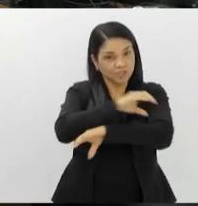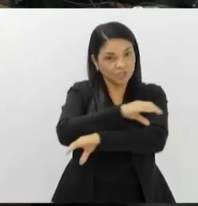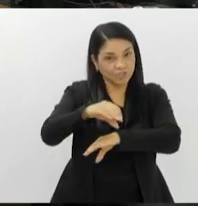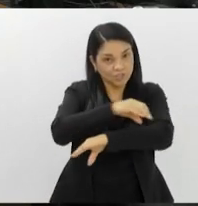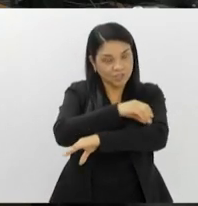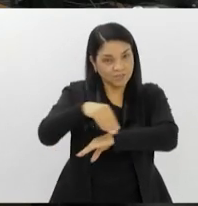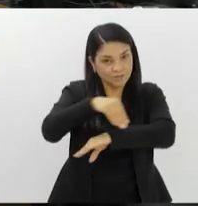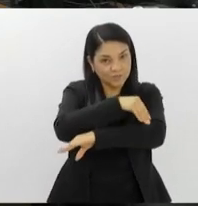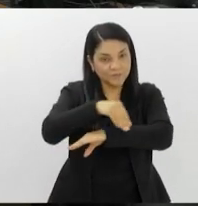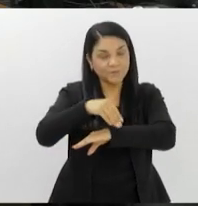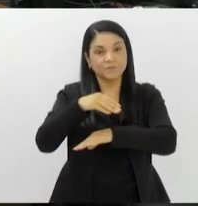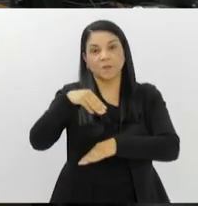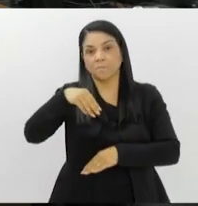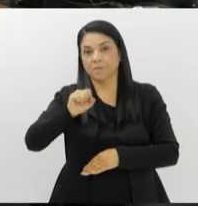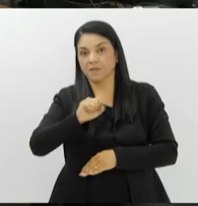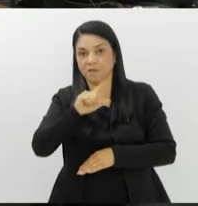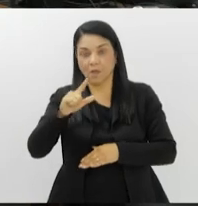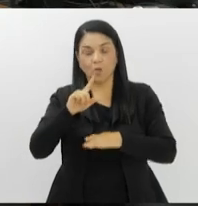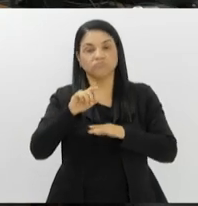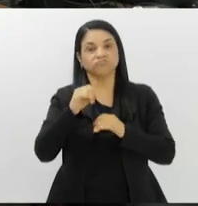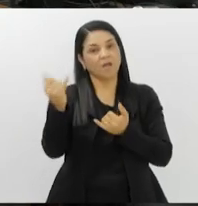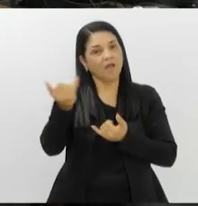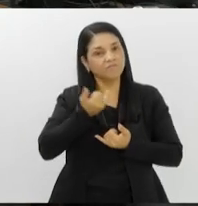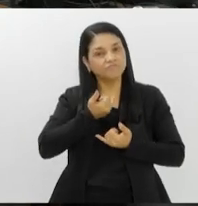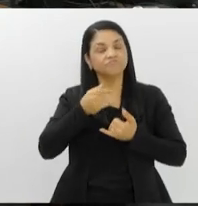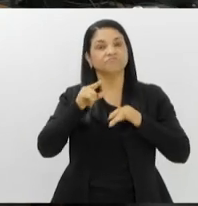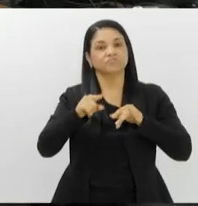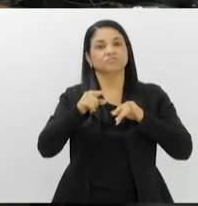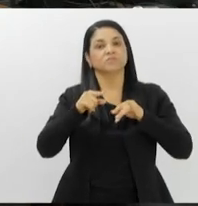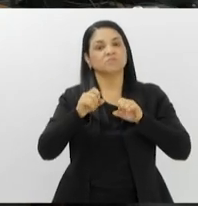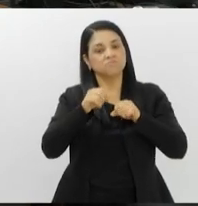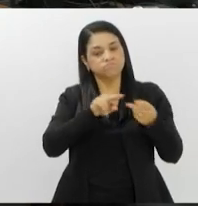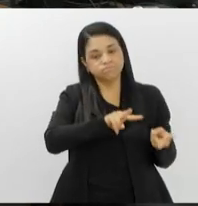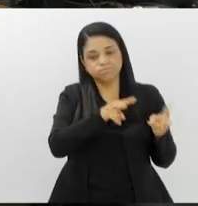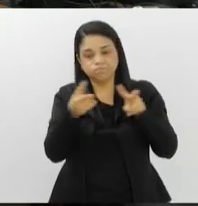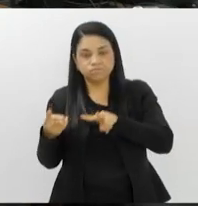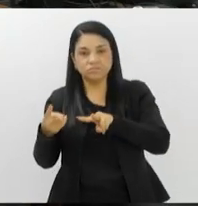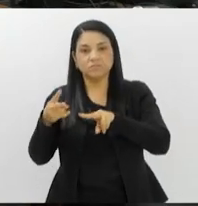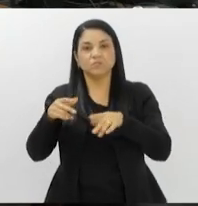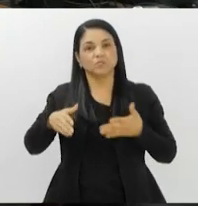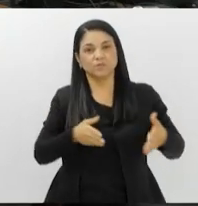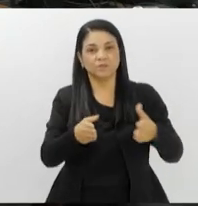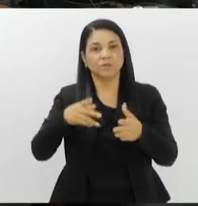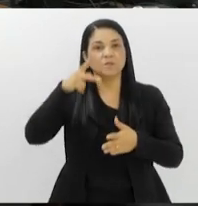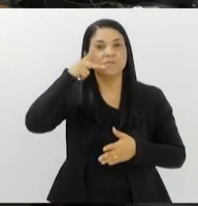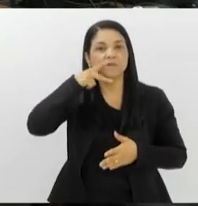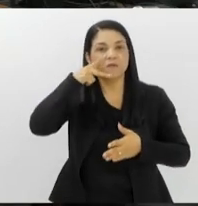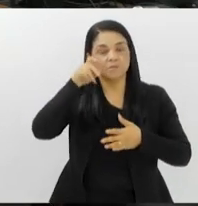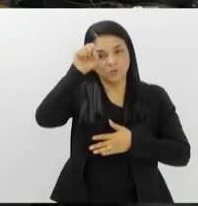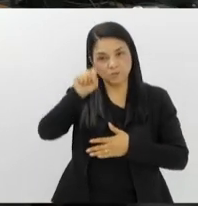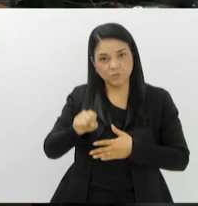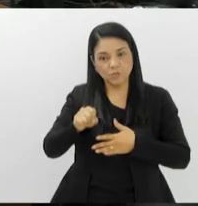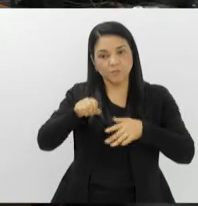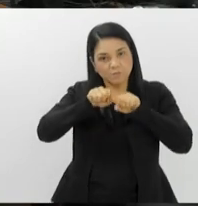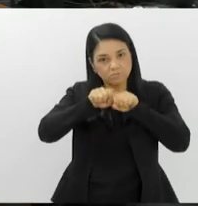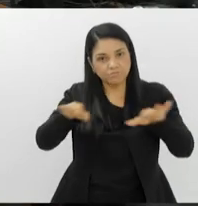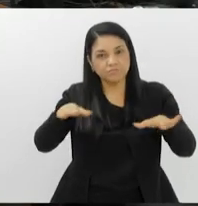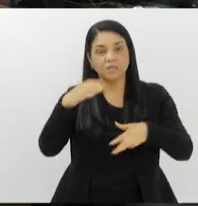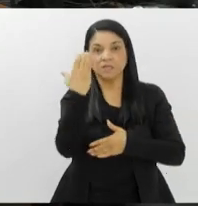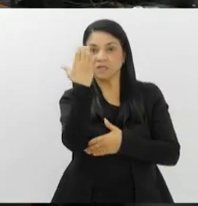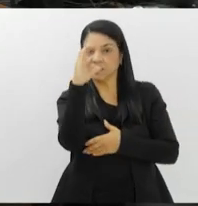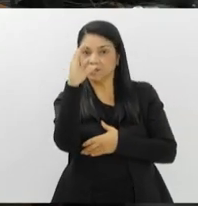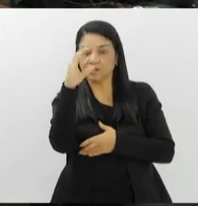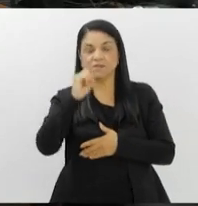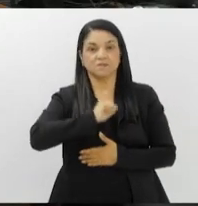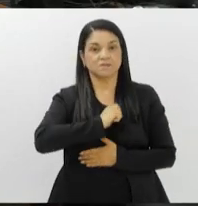Alerj que vai defender a necessidade de transposição do Rio Paraíba do Sul para ampliar o abastecimento de água em Niterói, São